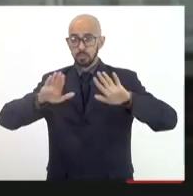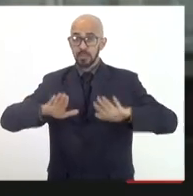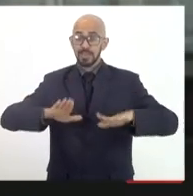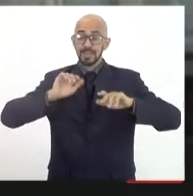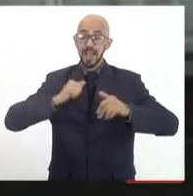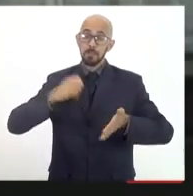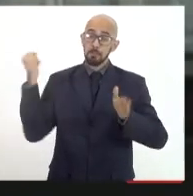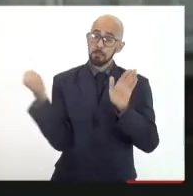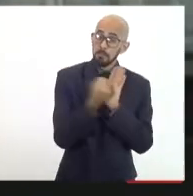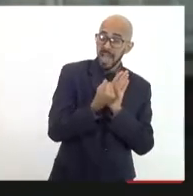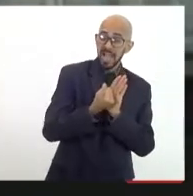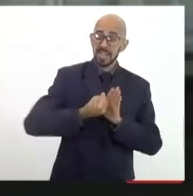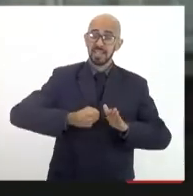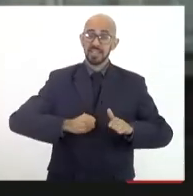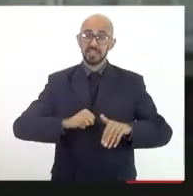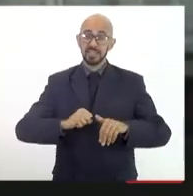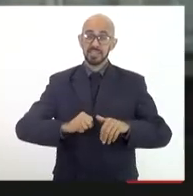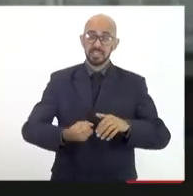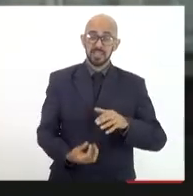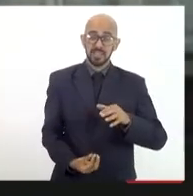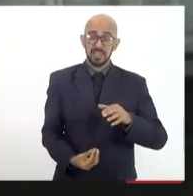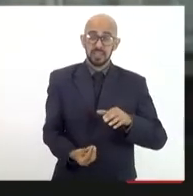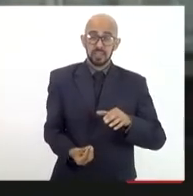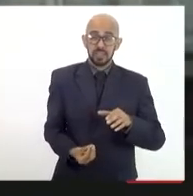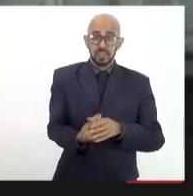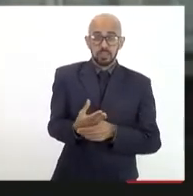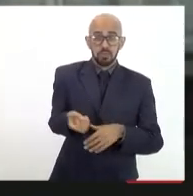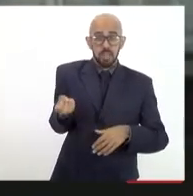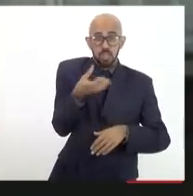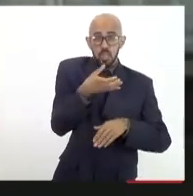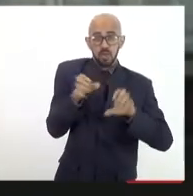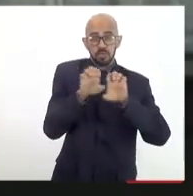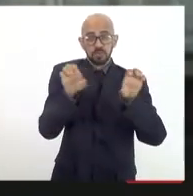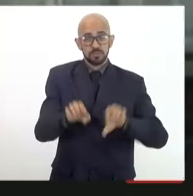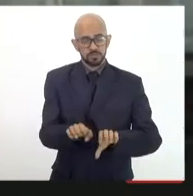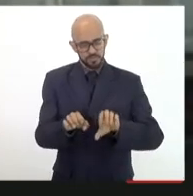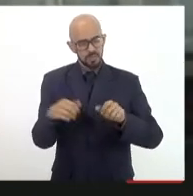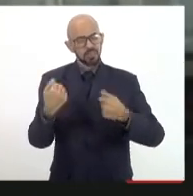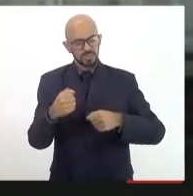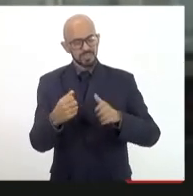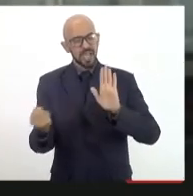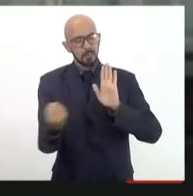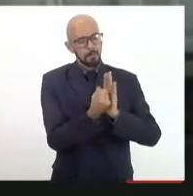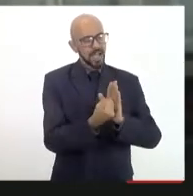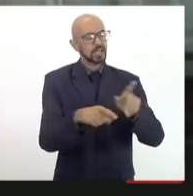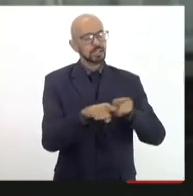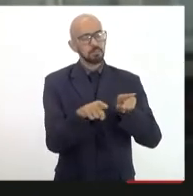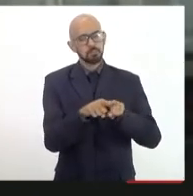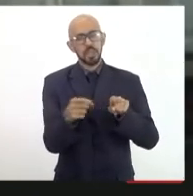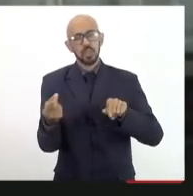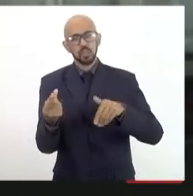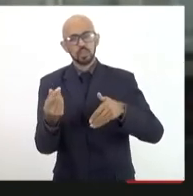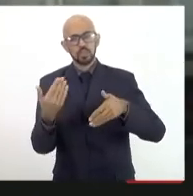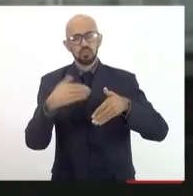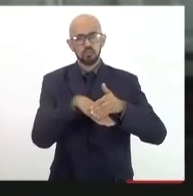reestruturação produtiva e tecnológica tem que ser a marca desse fundo. E aí eu falo como gestor,